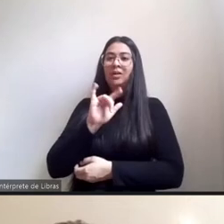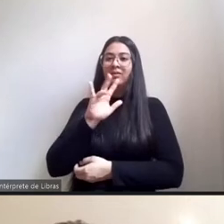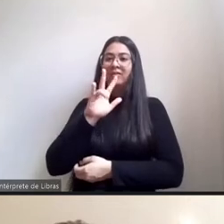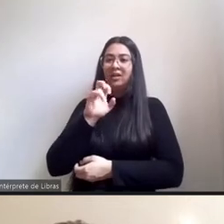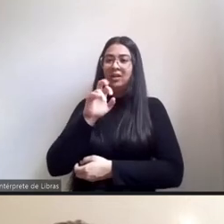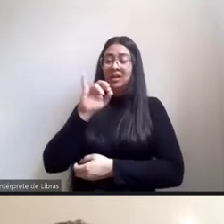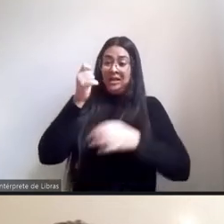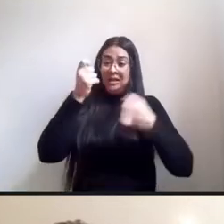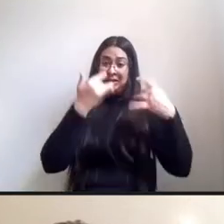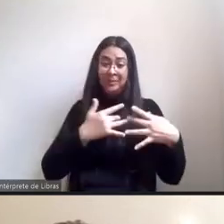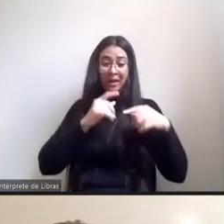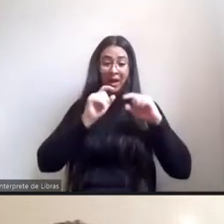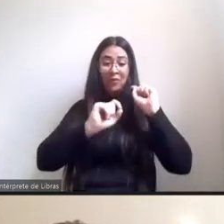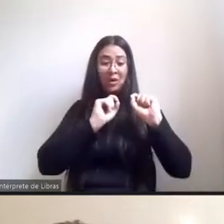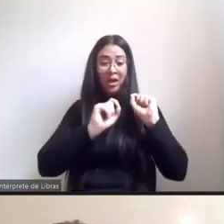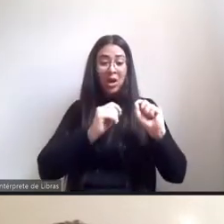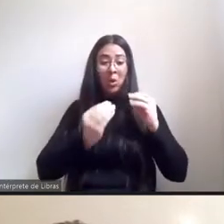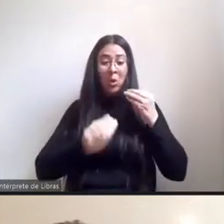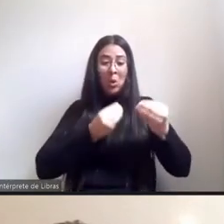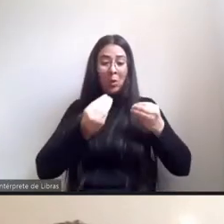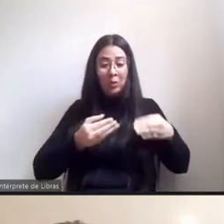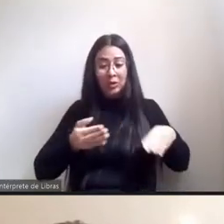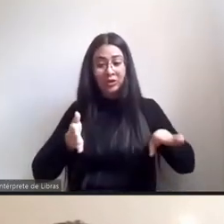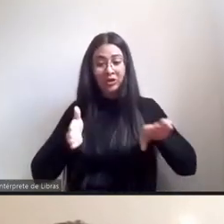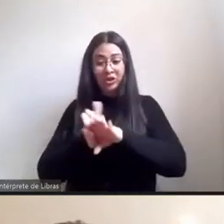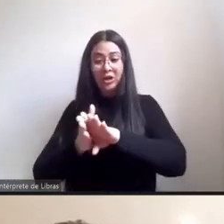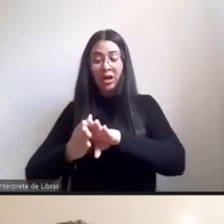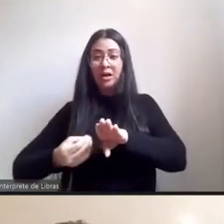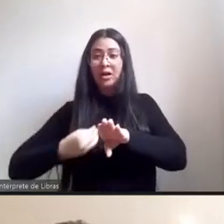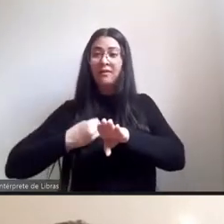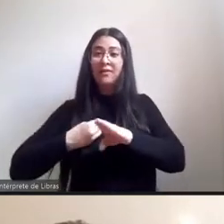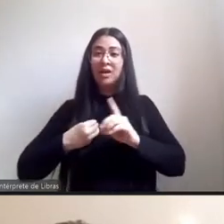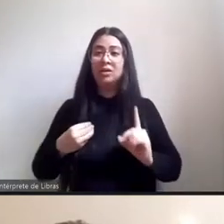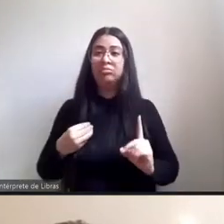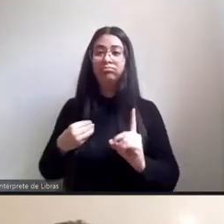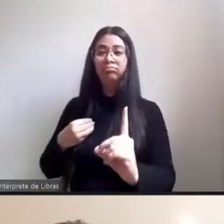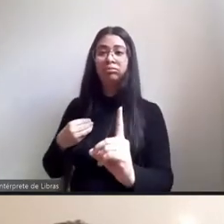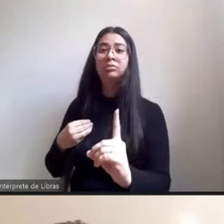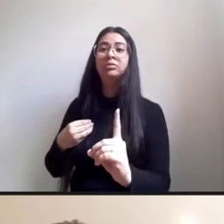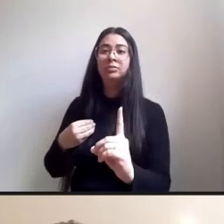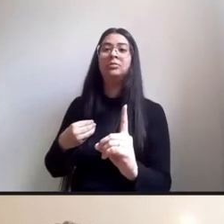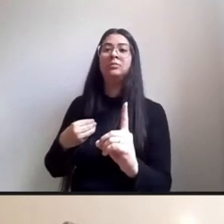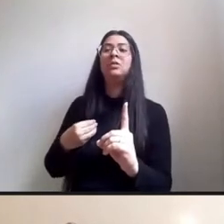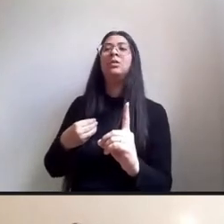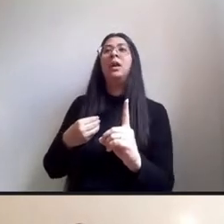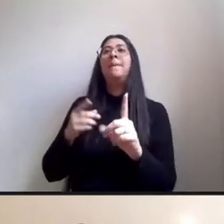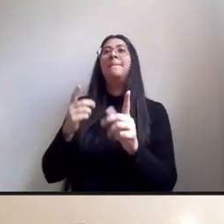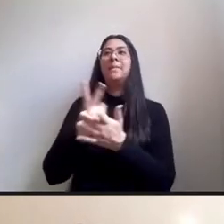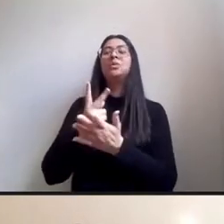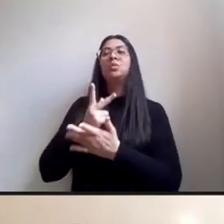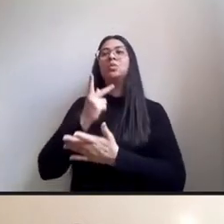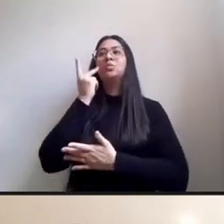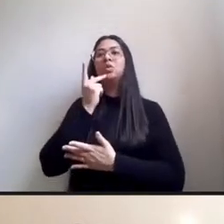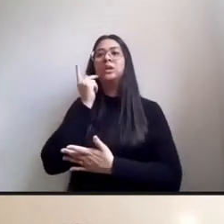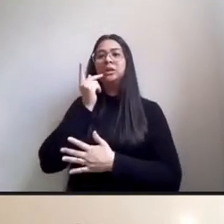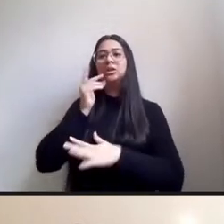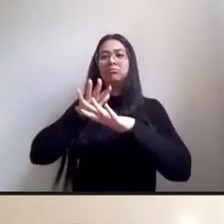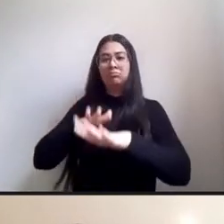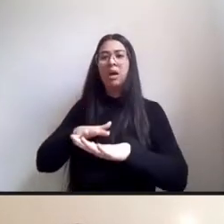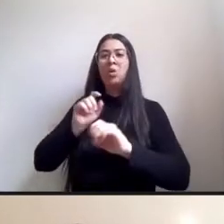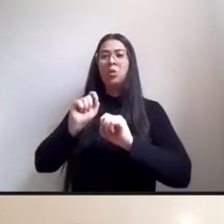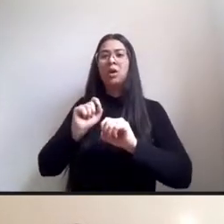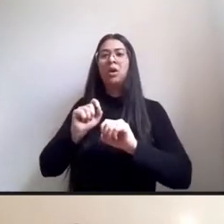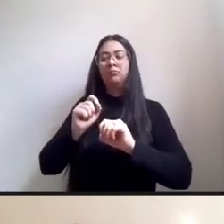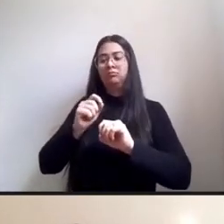presenças na universidade sobretudo após das políticas de ações afirmativas né começadas